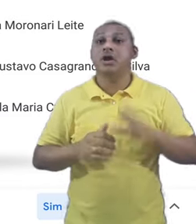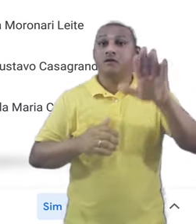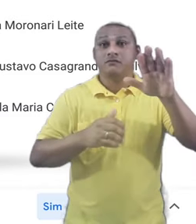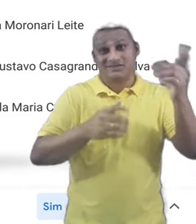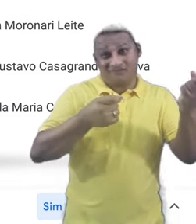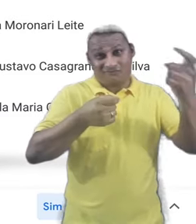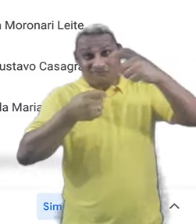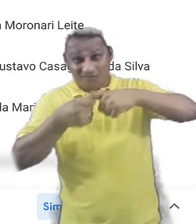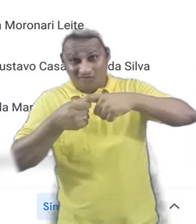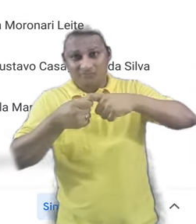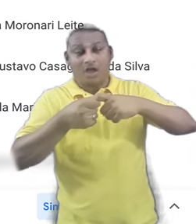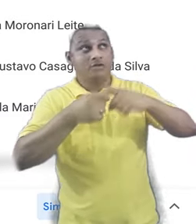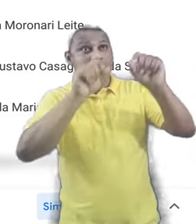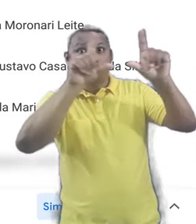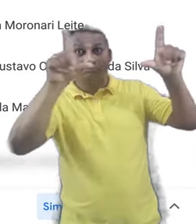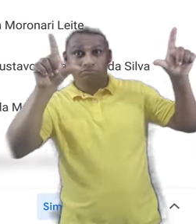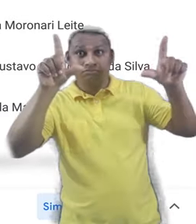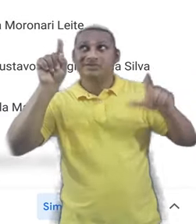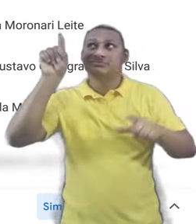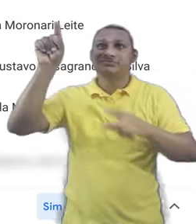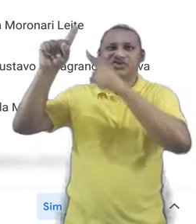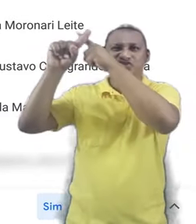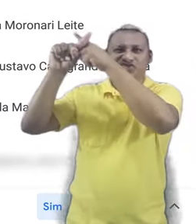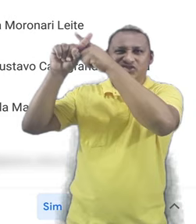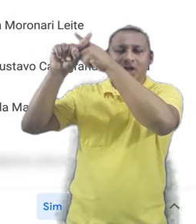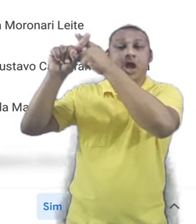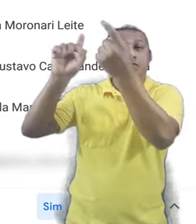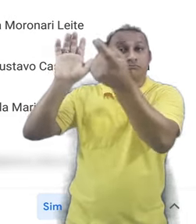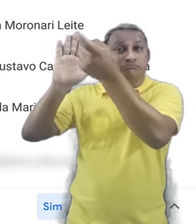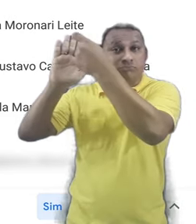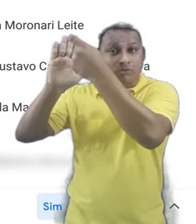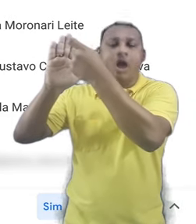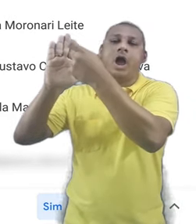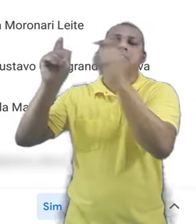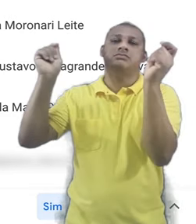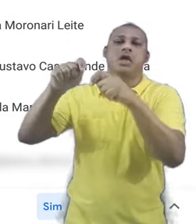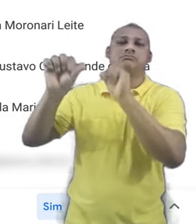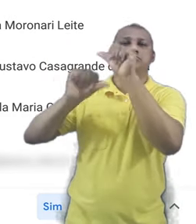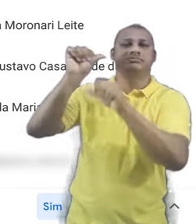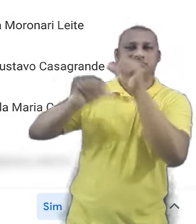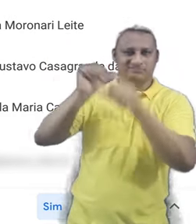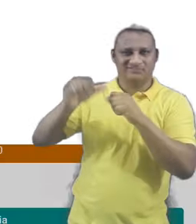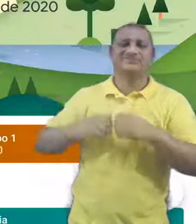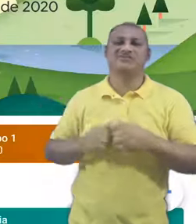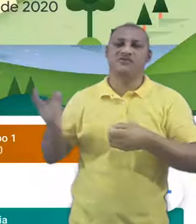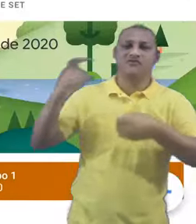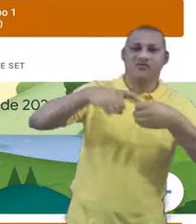retornar a nossa agenda, podemos clicar no X no canto superior esquerdo ou em voltar.